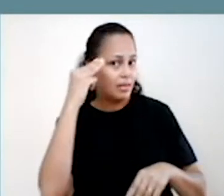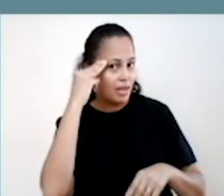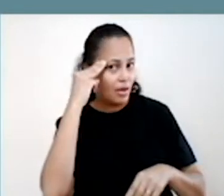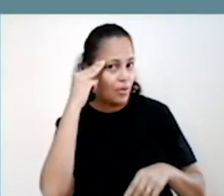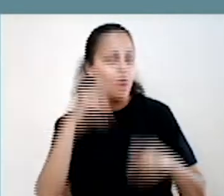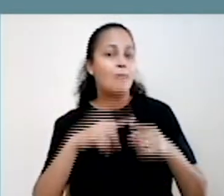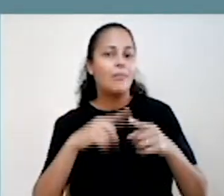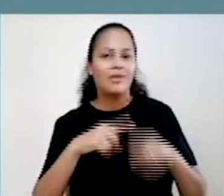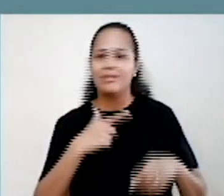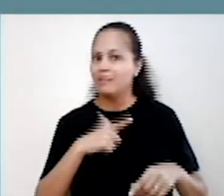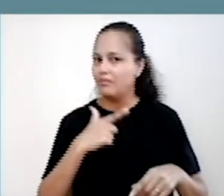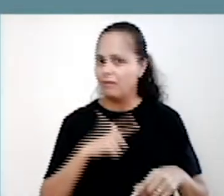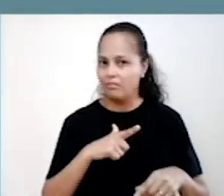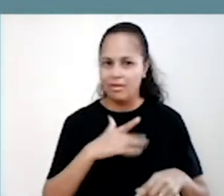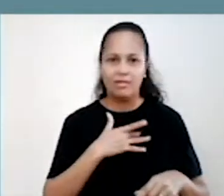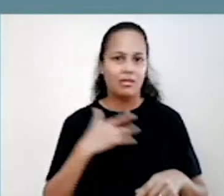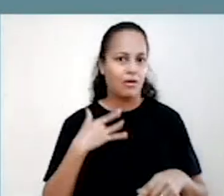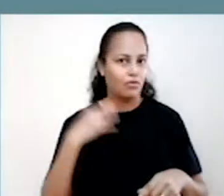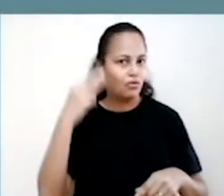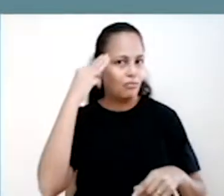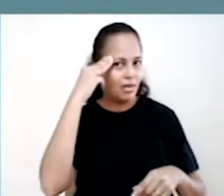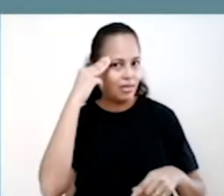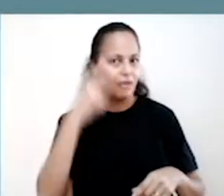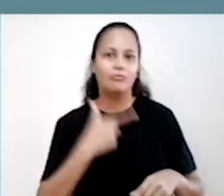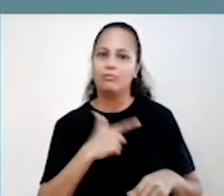sem saúde mental não há saúde.